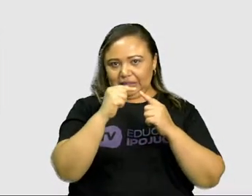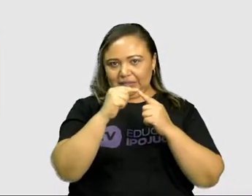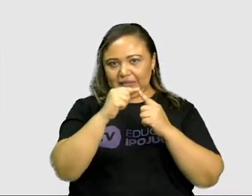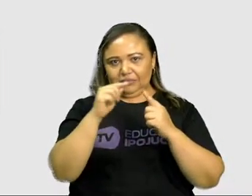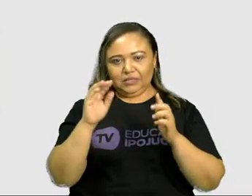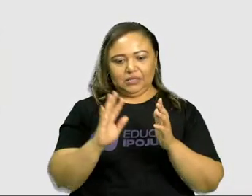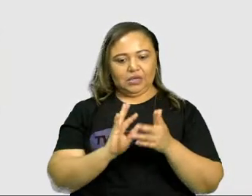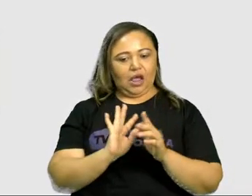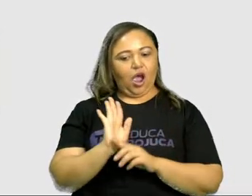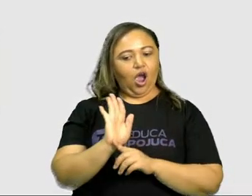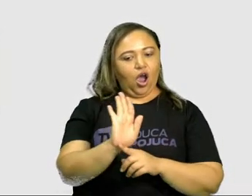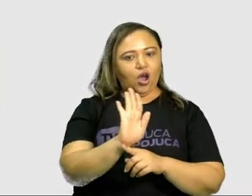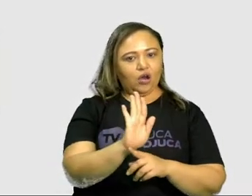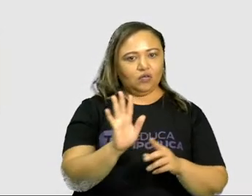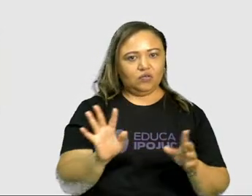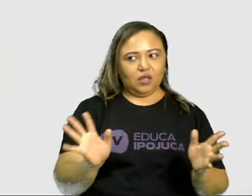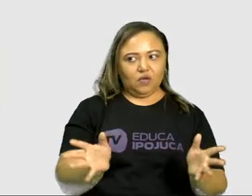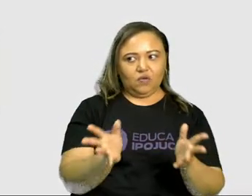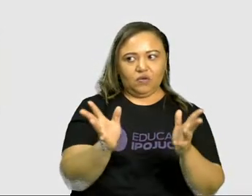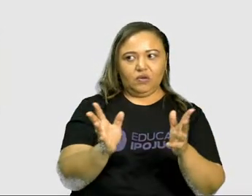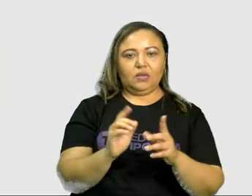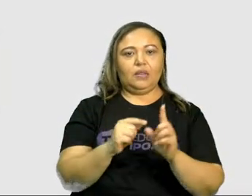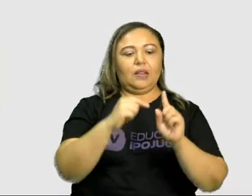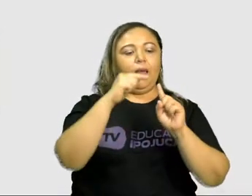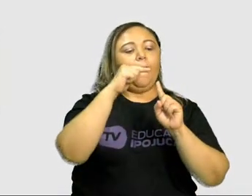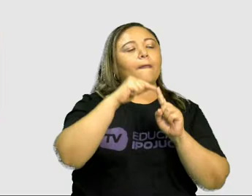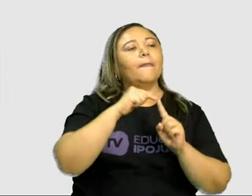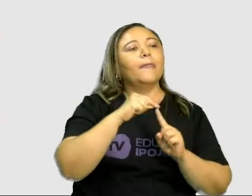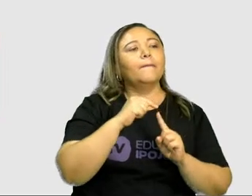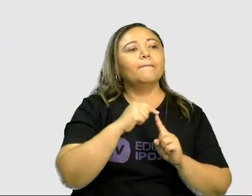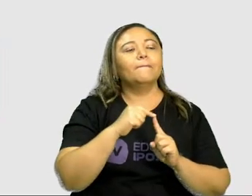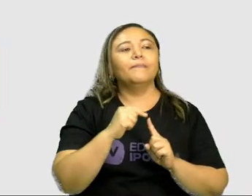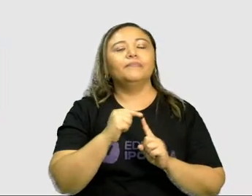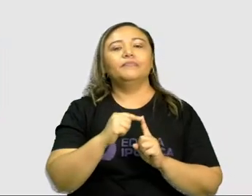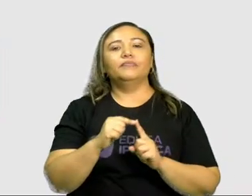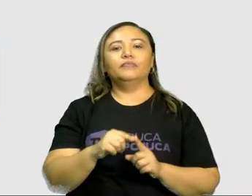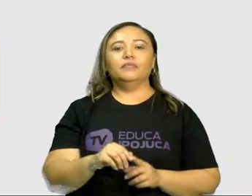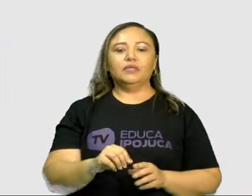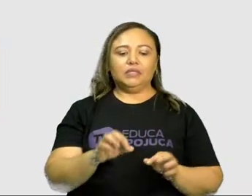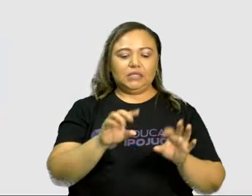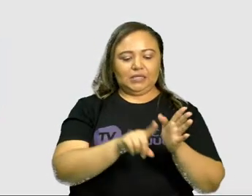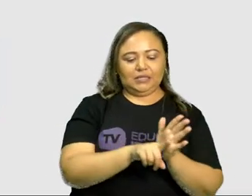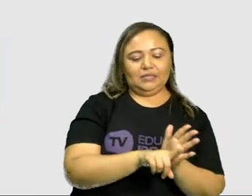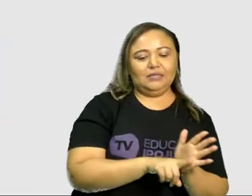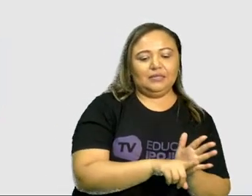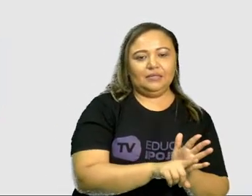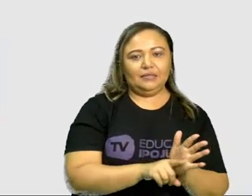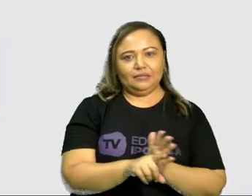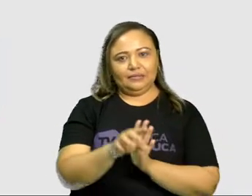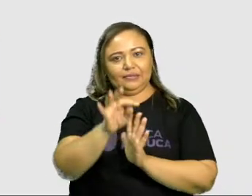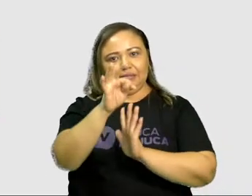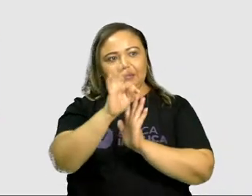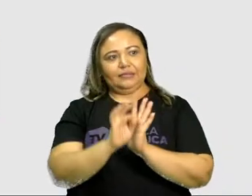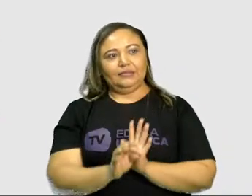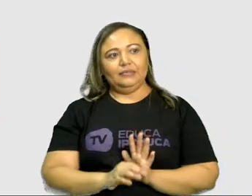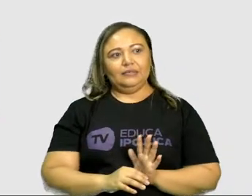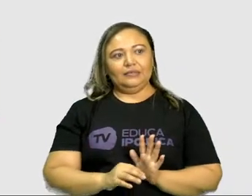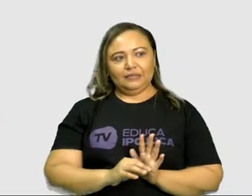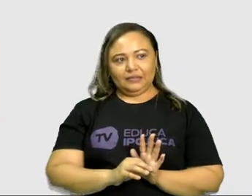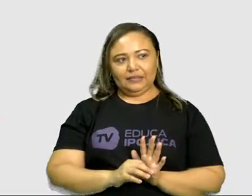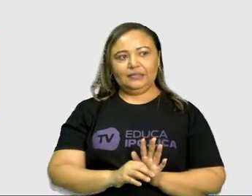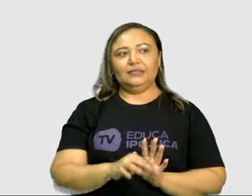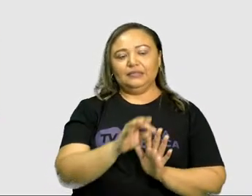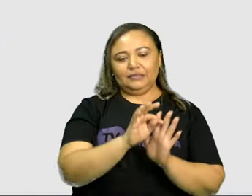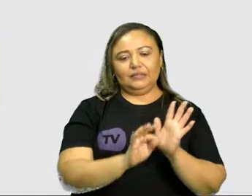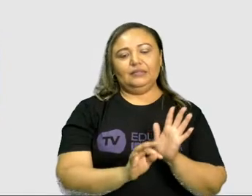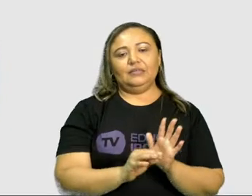obrigação. Modalizações apreciativas, princípio de análise e julgamento. A gente vai ver alguns